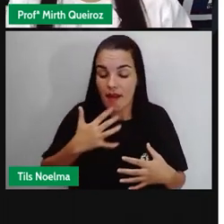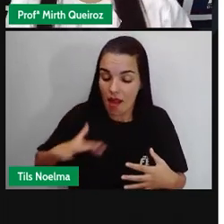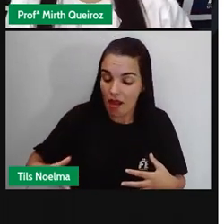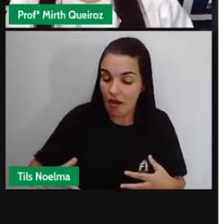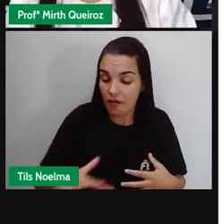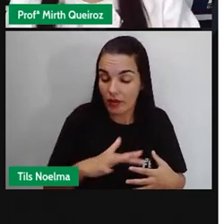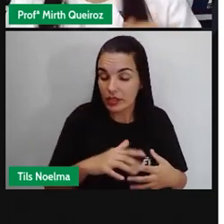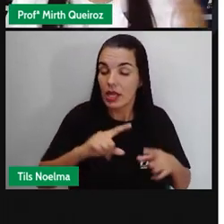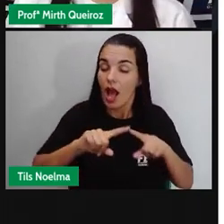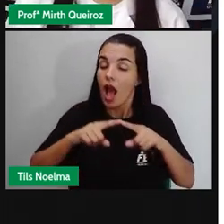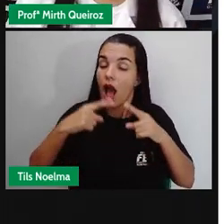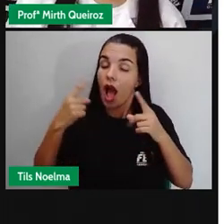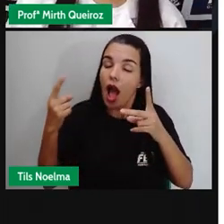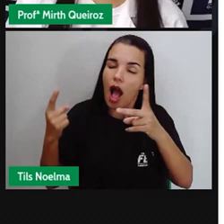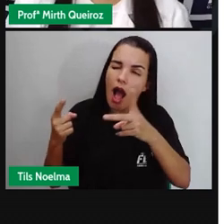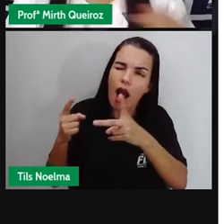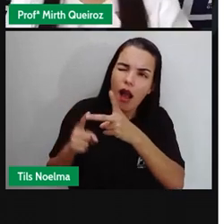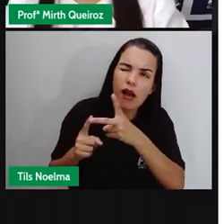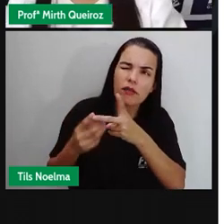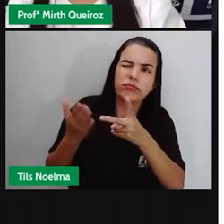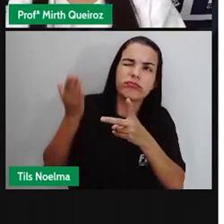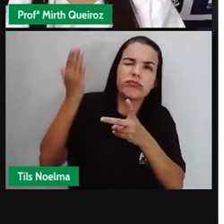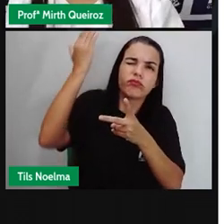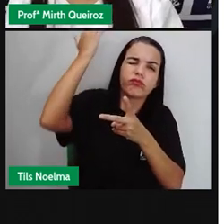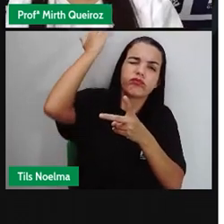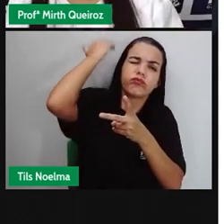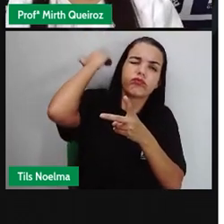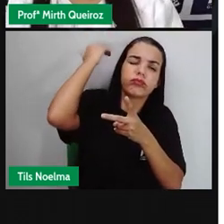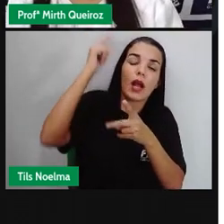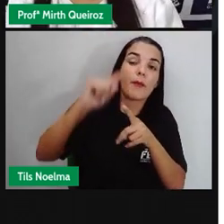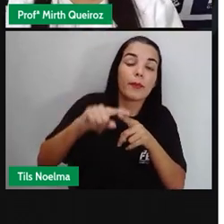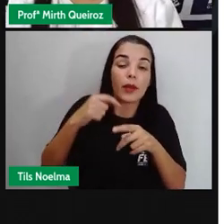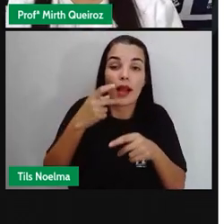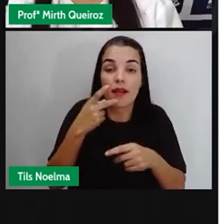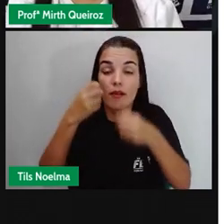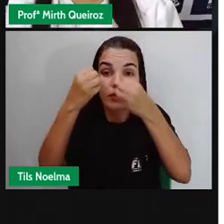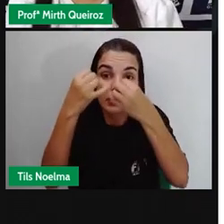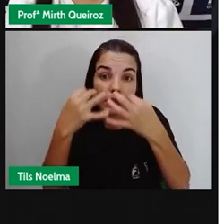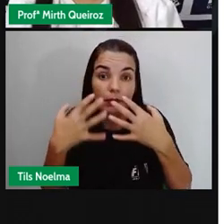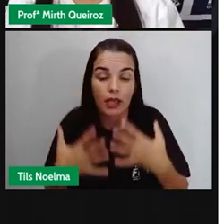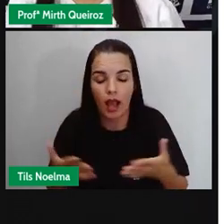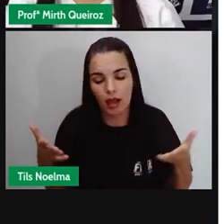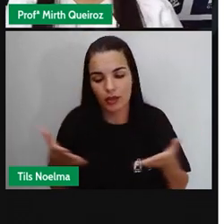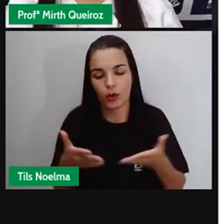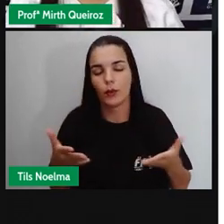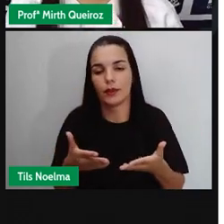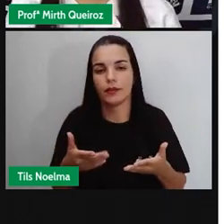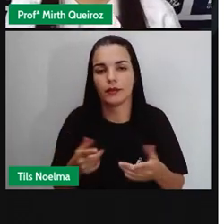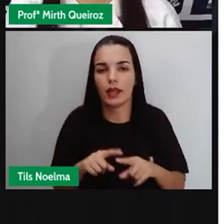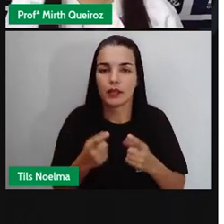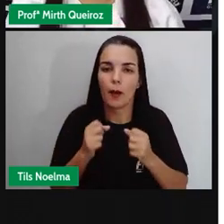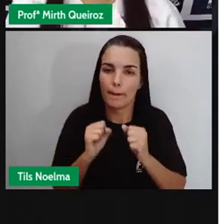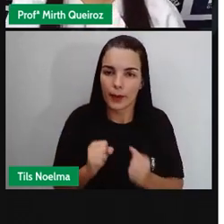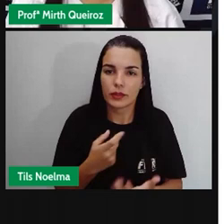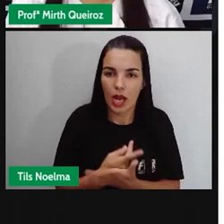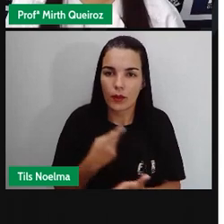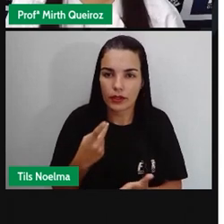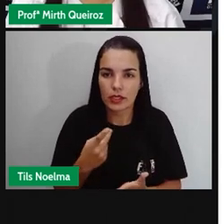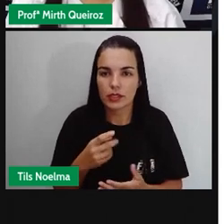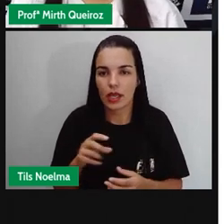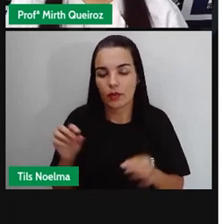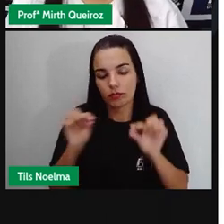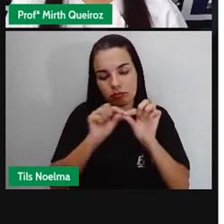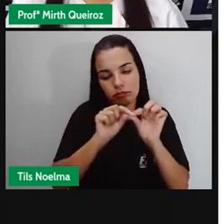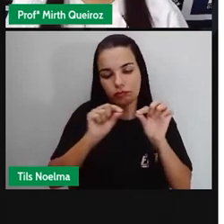eu estou em um momento, eu volto lá atrás para justificar algo daqui, desse momento presente. Então, pode acontecer também, de forma não